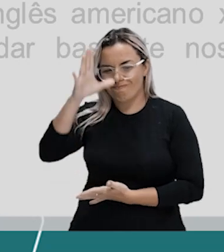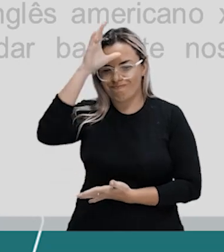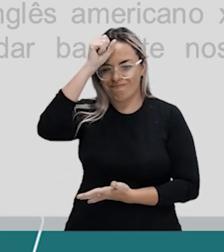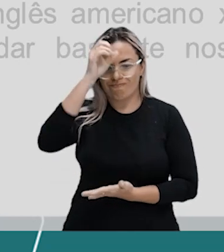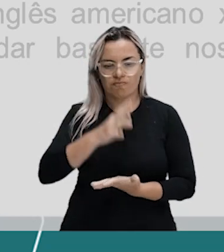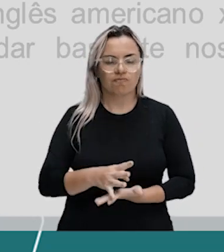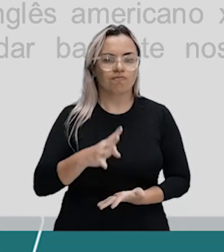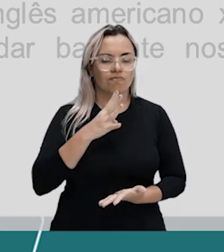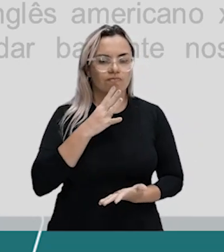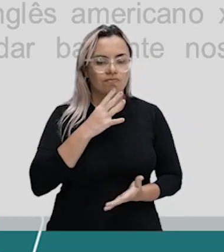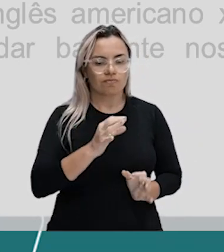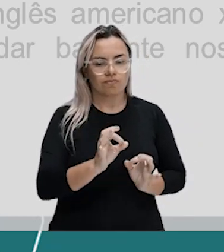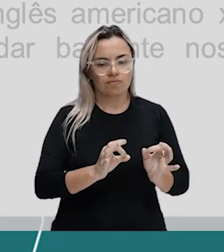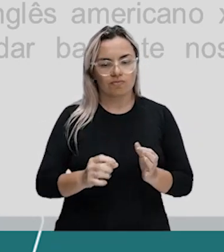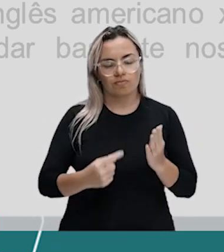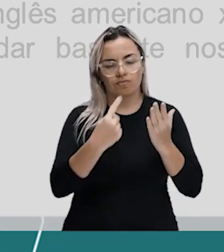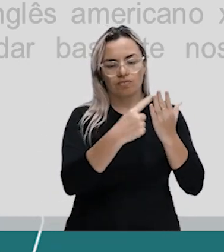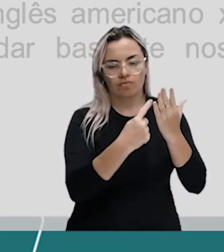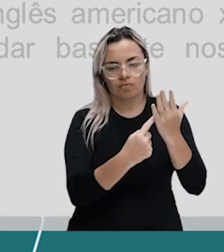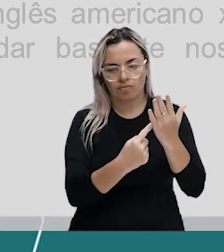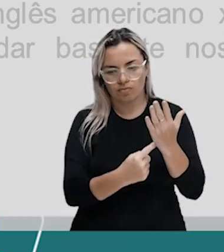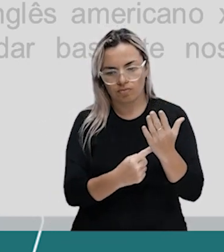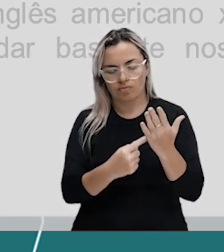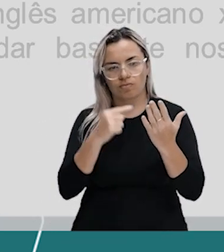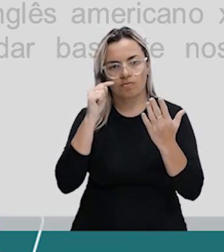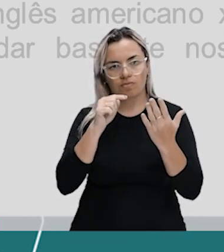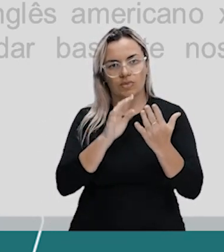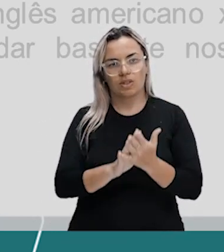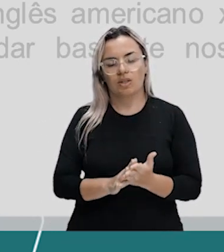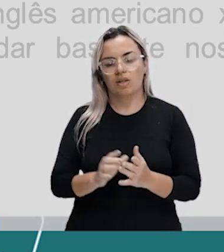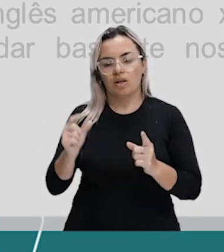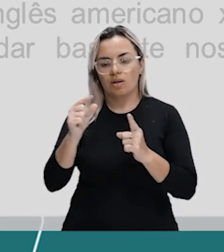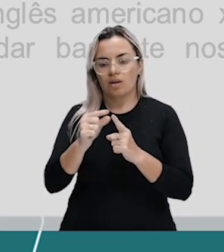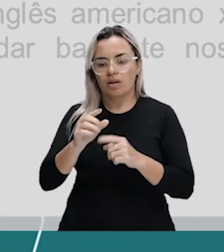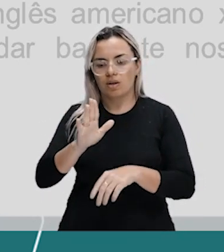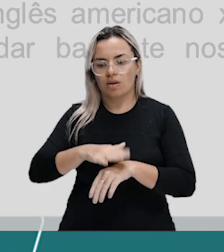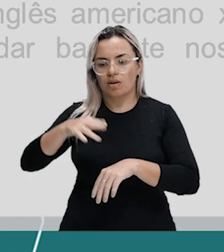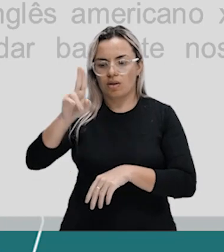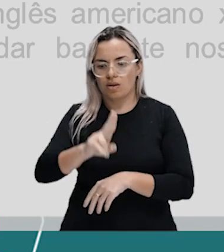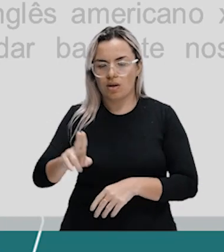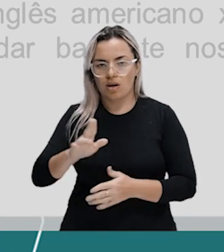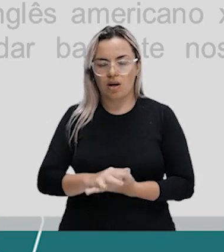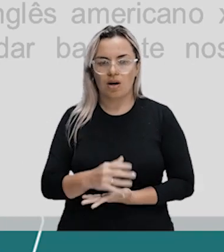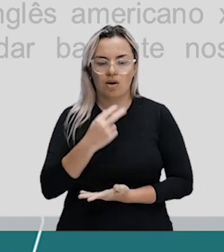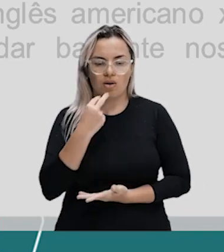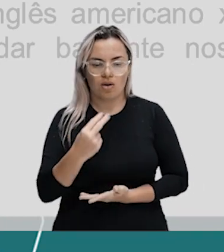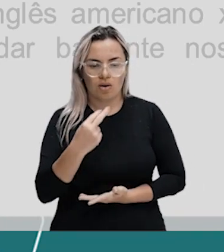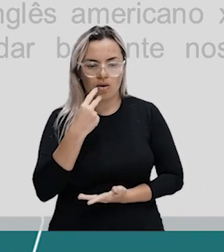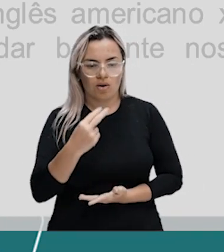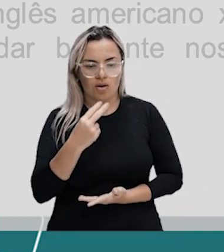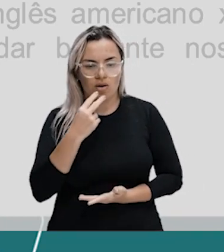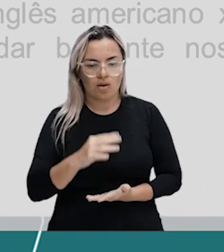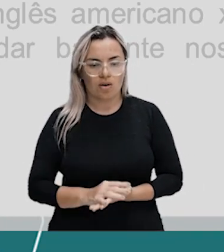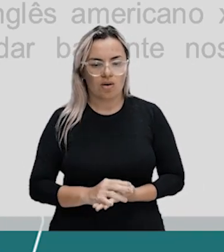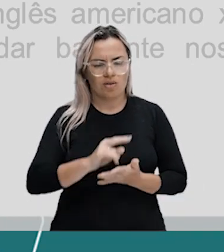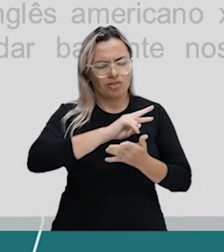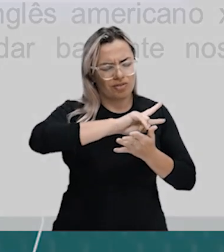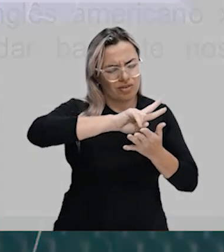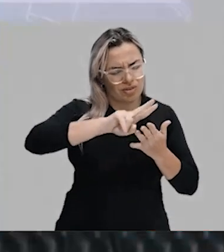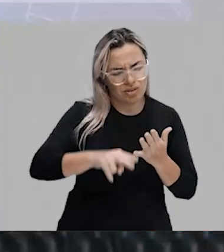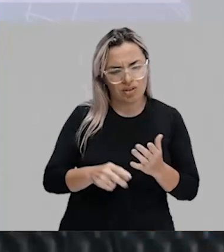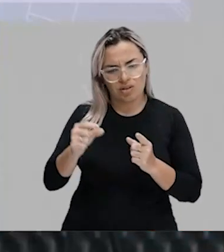das palavras mais utilizadas. A mesma língua pode ter palavras com significados diversos,